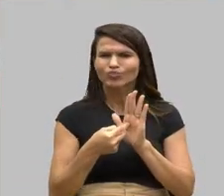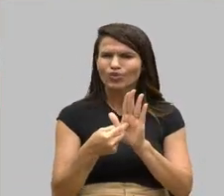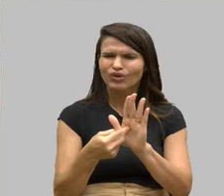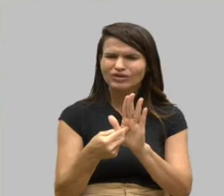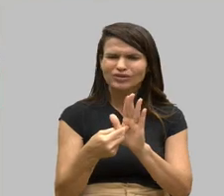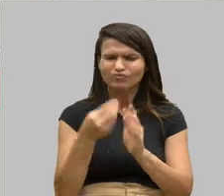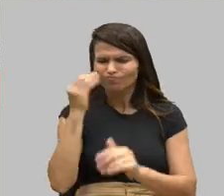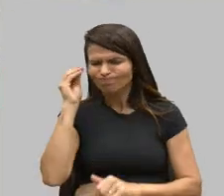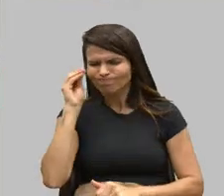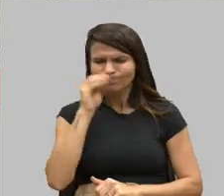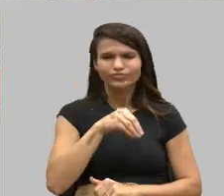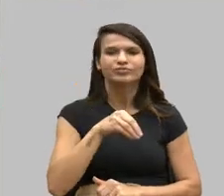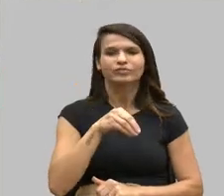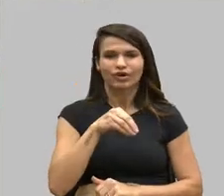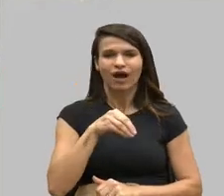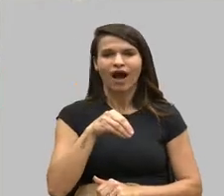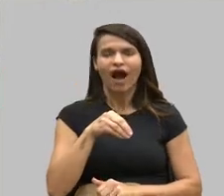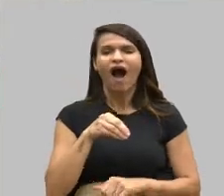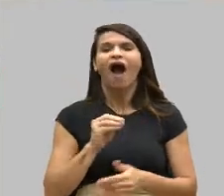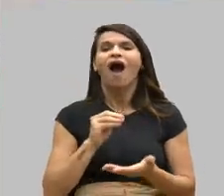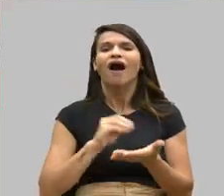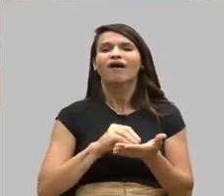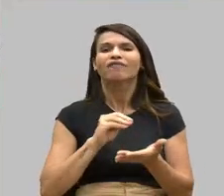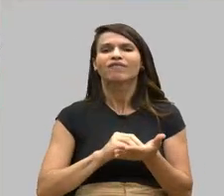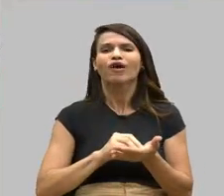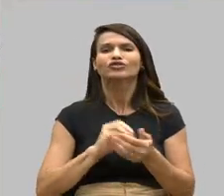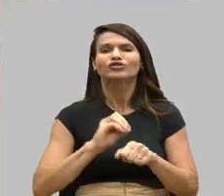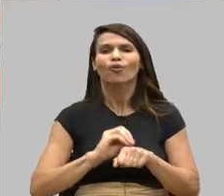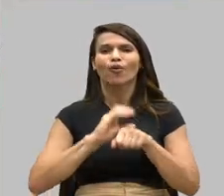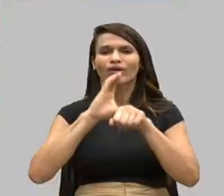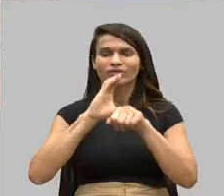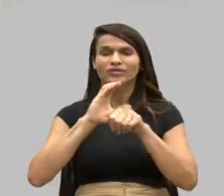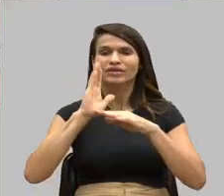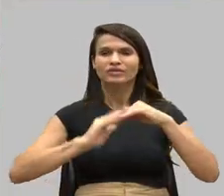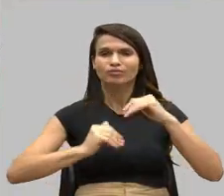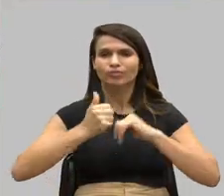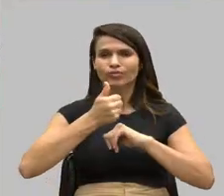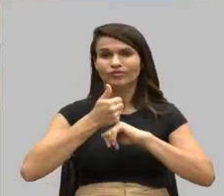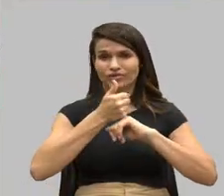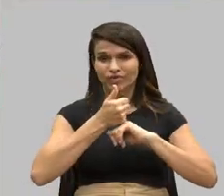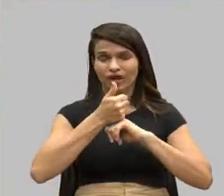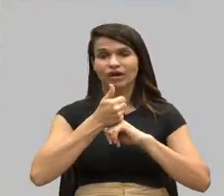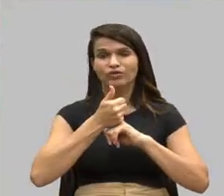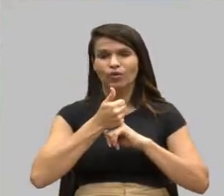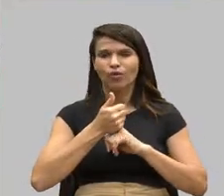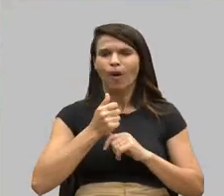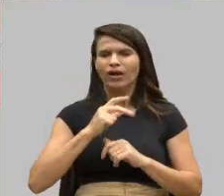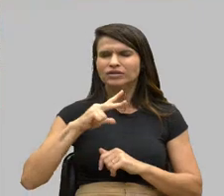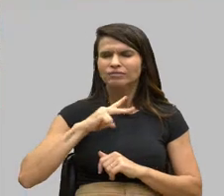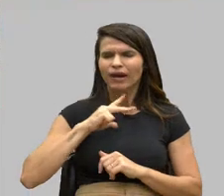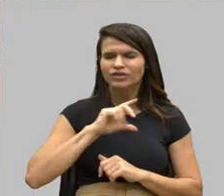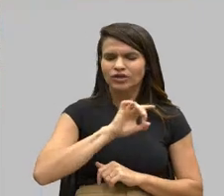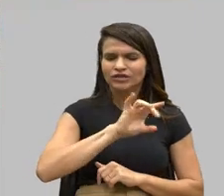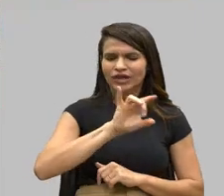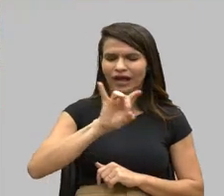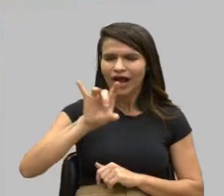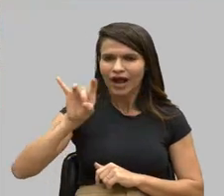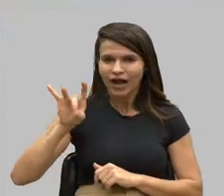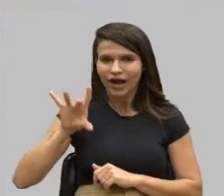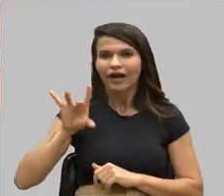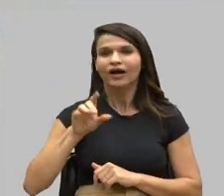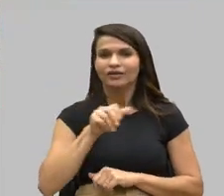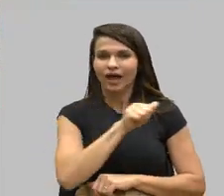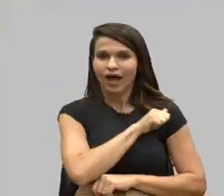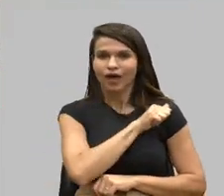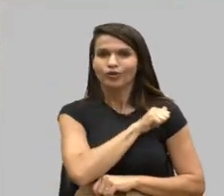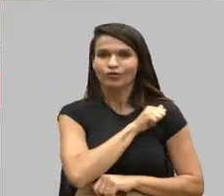conhecimento desses profissionais com as necessidades individuais de cada autista, de cada